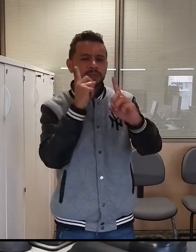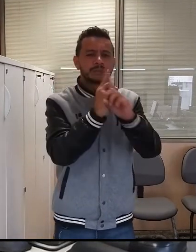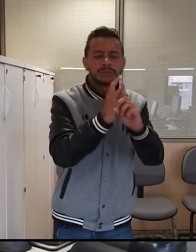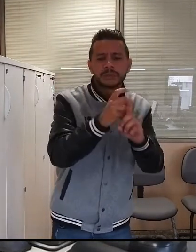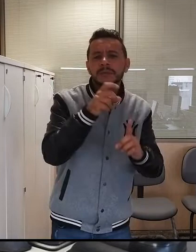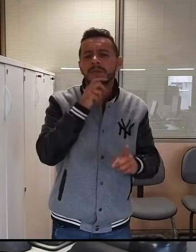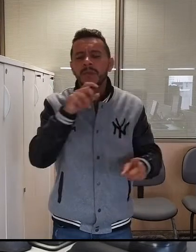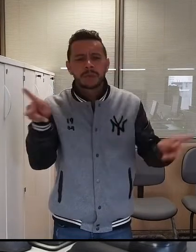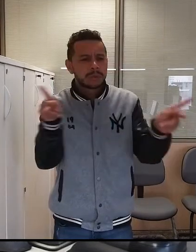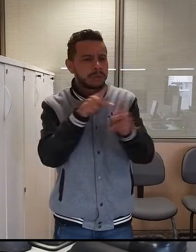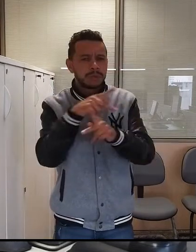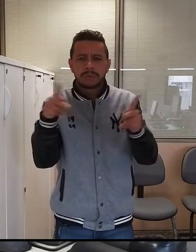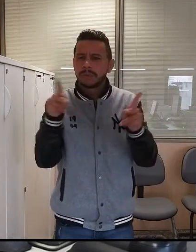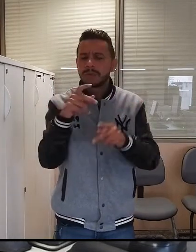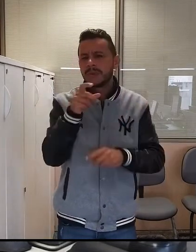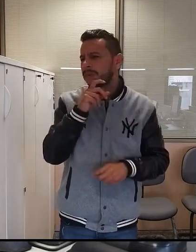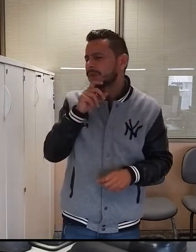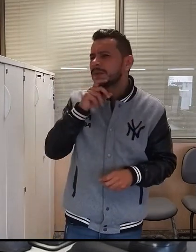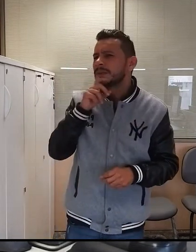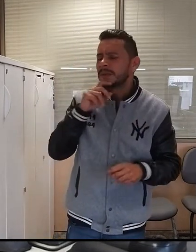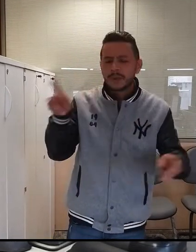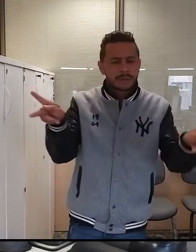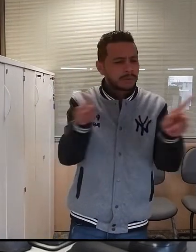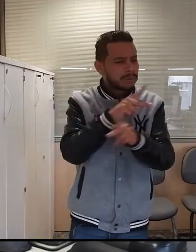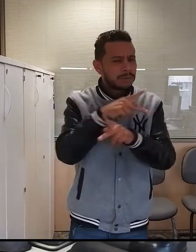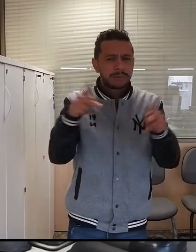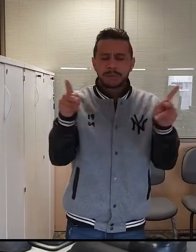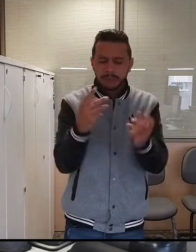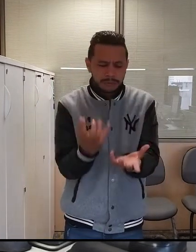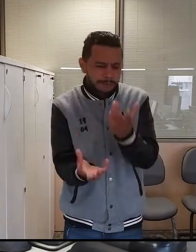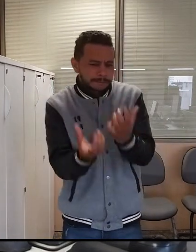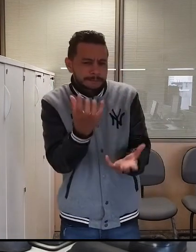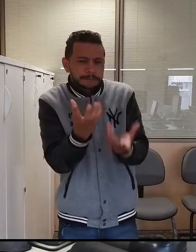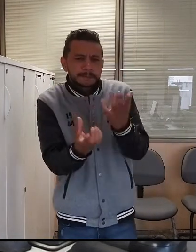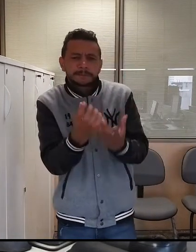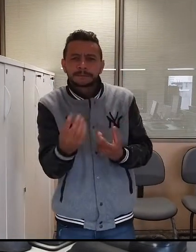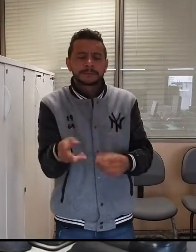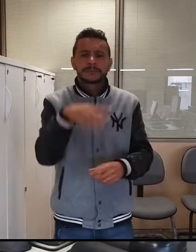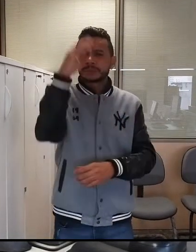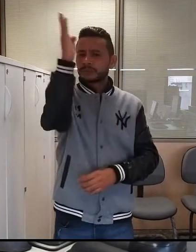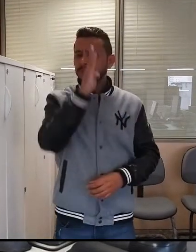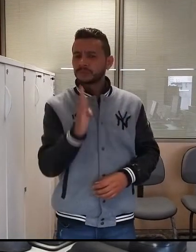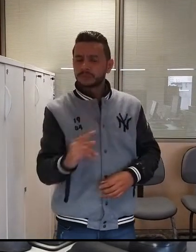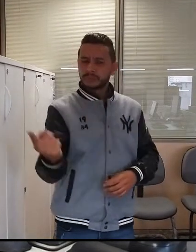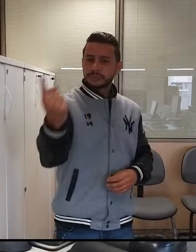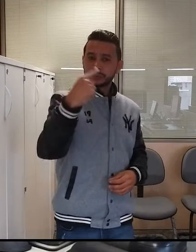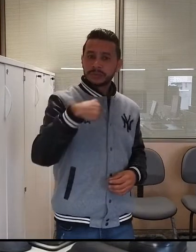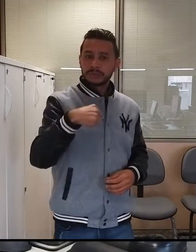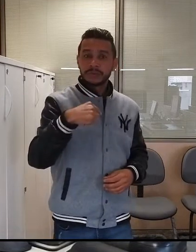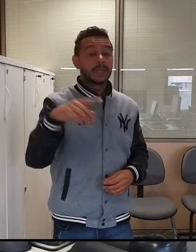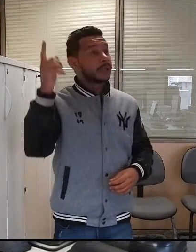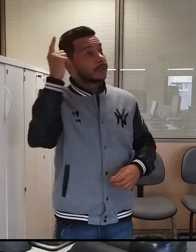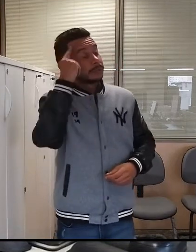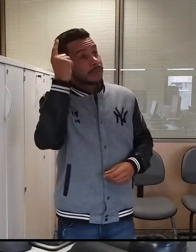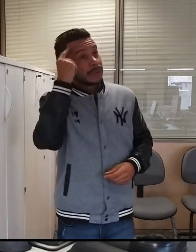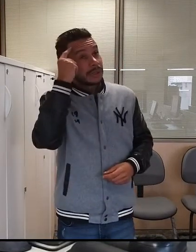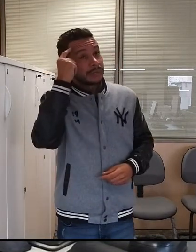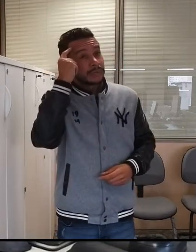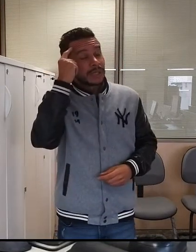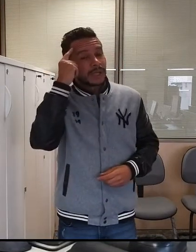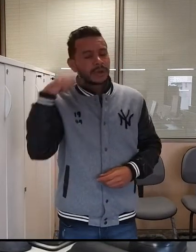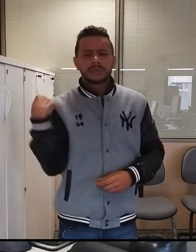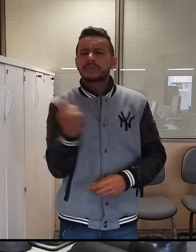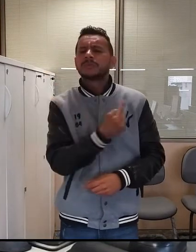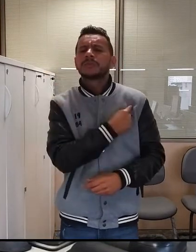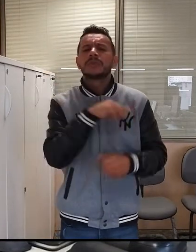fria Com ventos de queimadas vindo do centro-oeste do país E isso deixa uma reflexão para a gente O